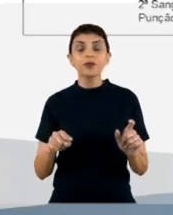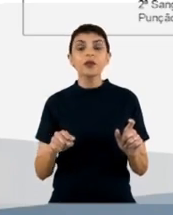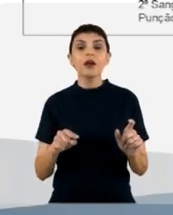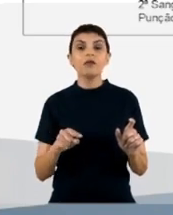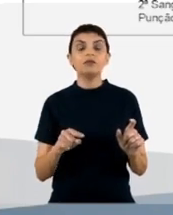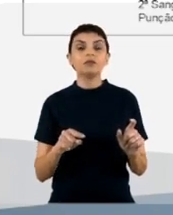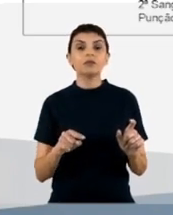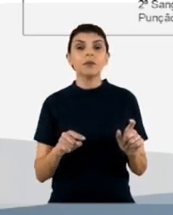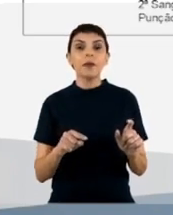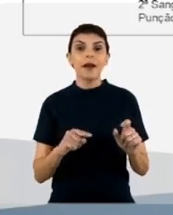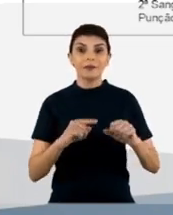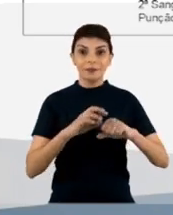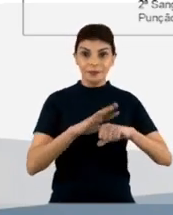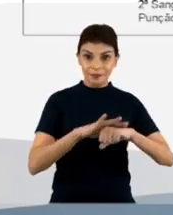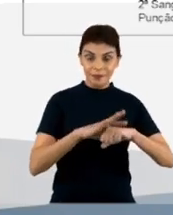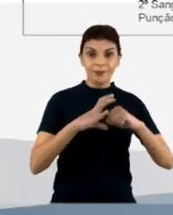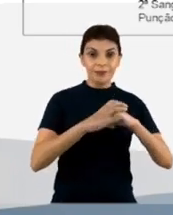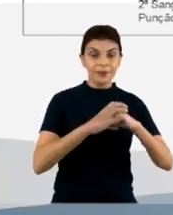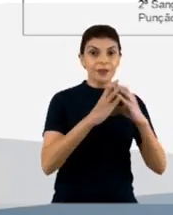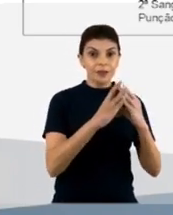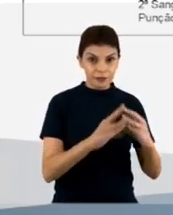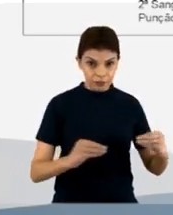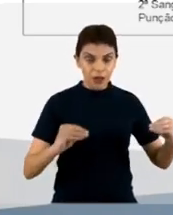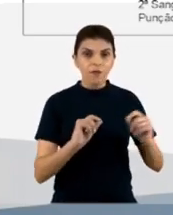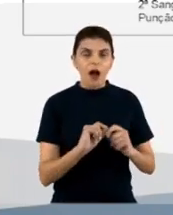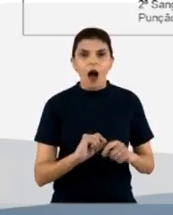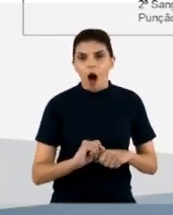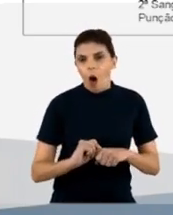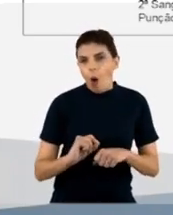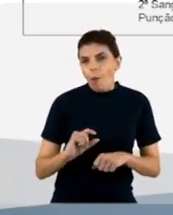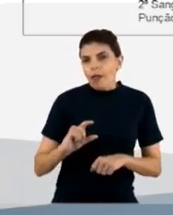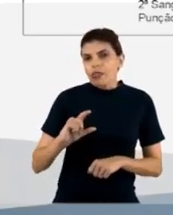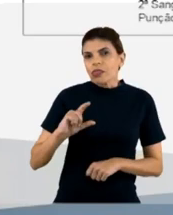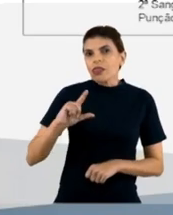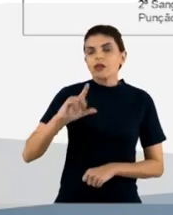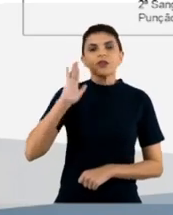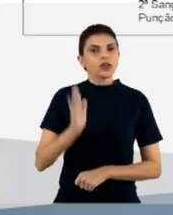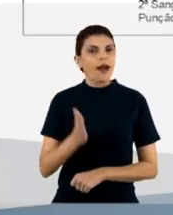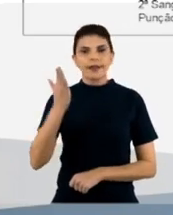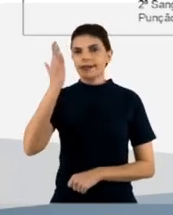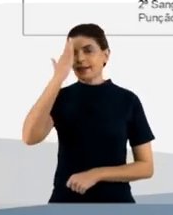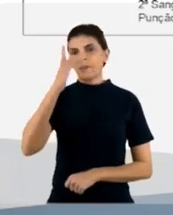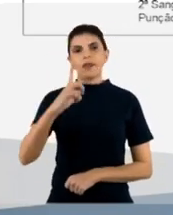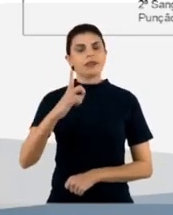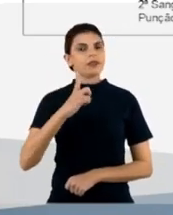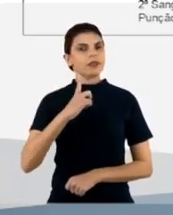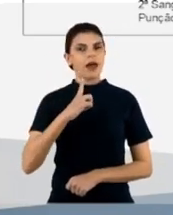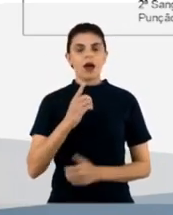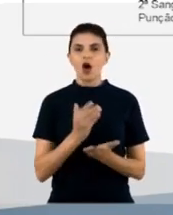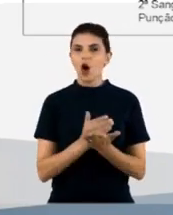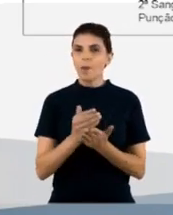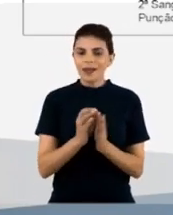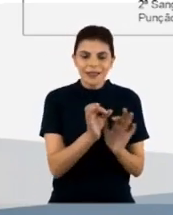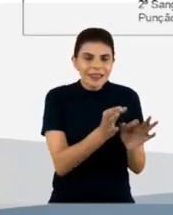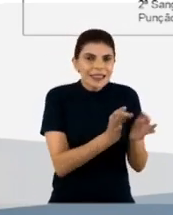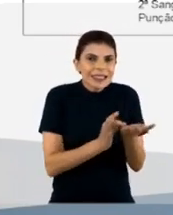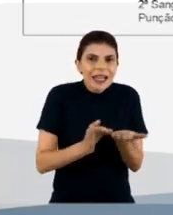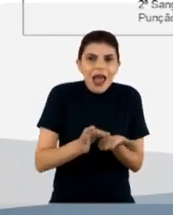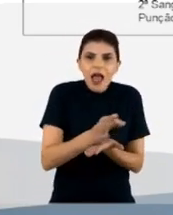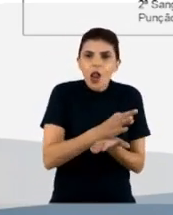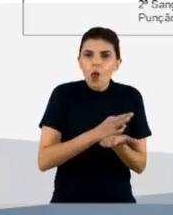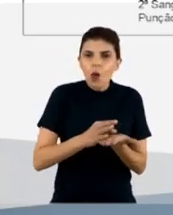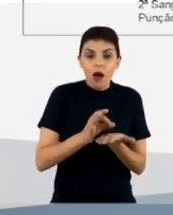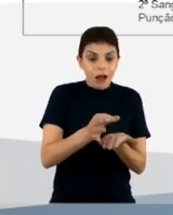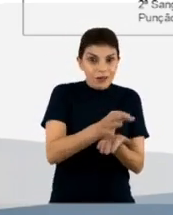anticorpos no soro desses animais vai aumentando. Então, a gente sabe, então, que ele está formando as células